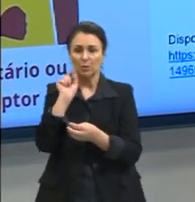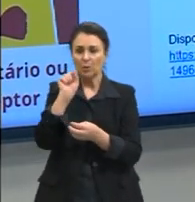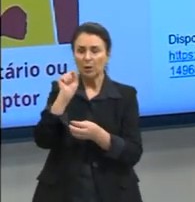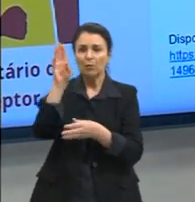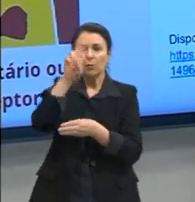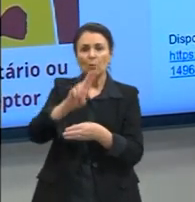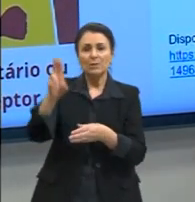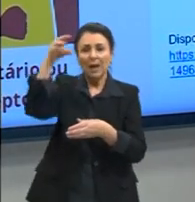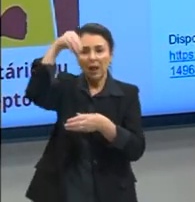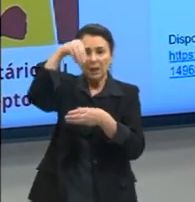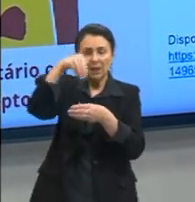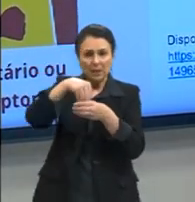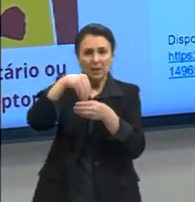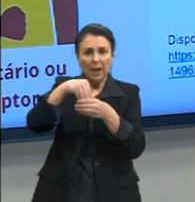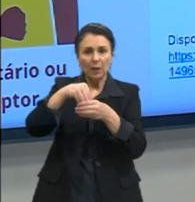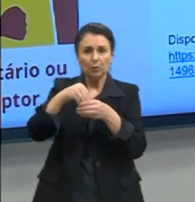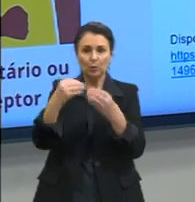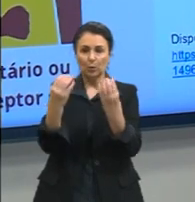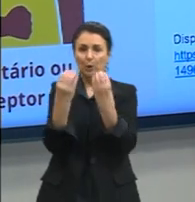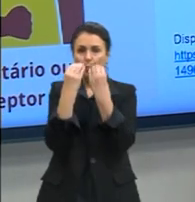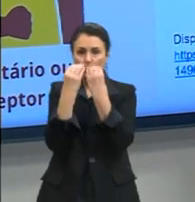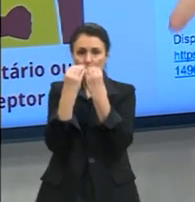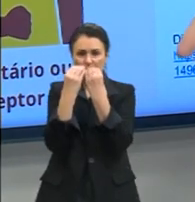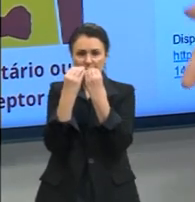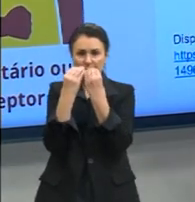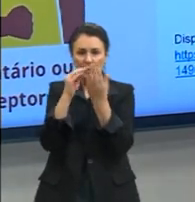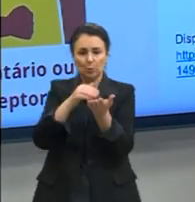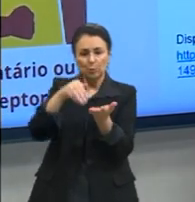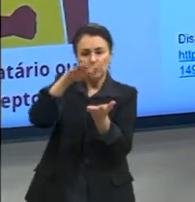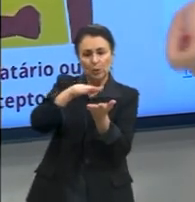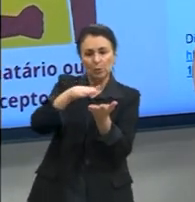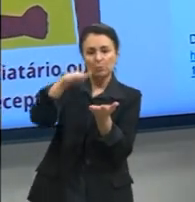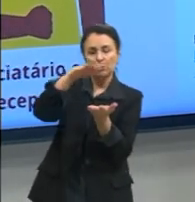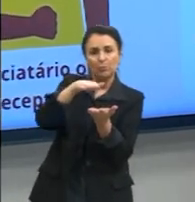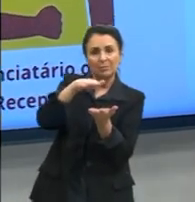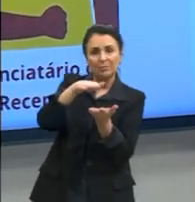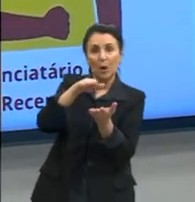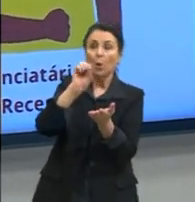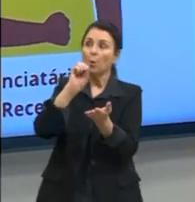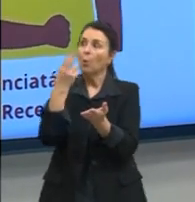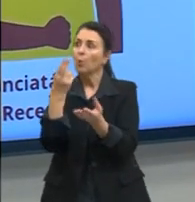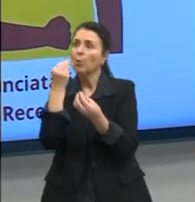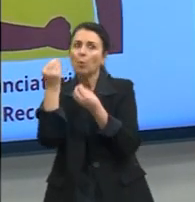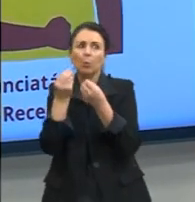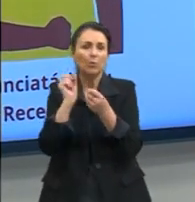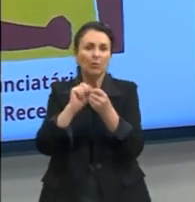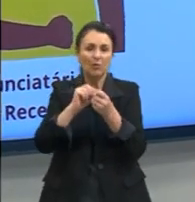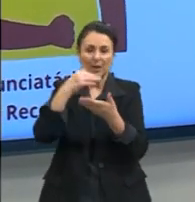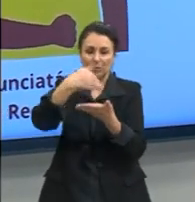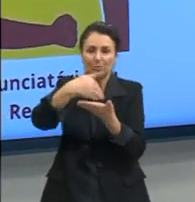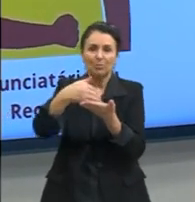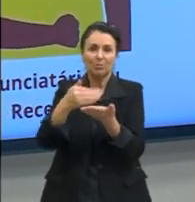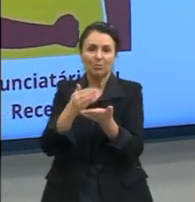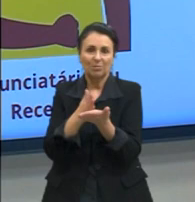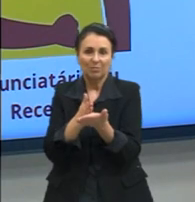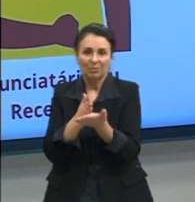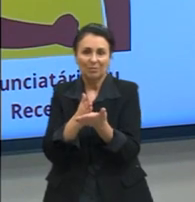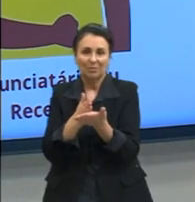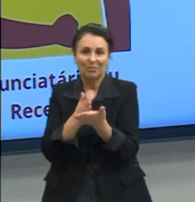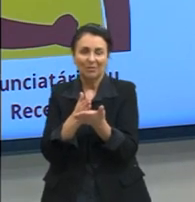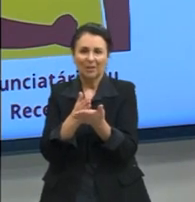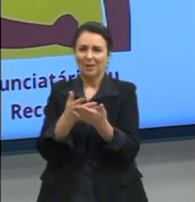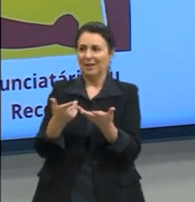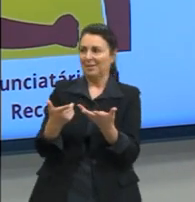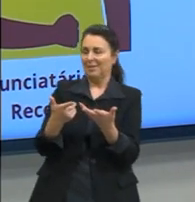chamar esse sanduíche de X? Ou que ingredientes eu vou colocar dentro de um bolo para poder chamar aquilo de um bolo? O diferencia